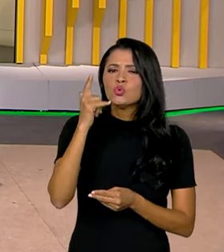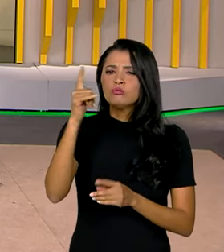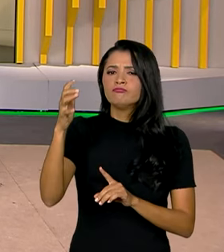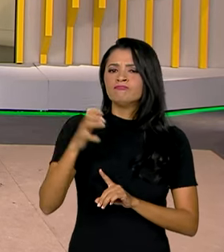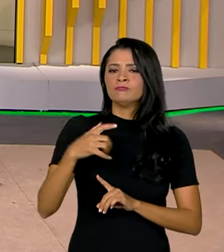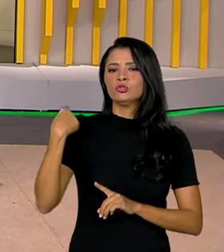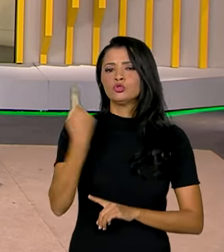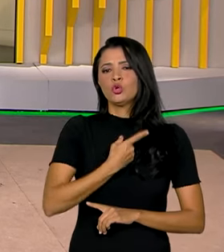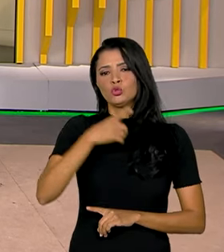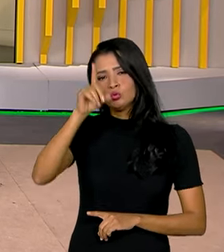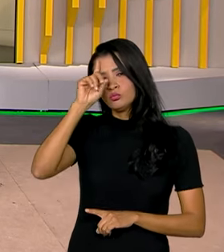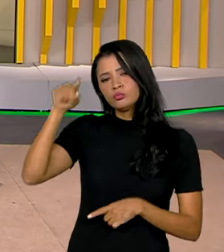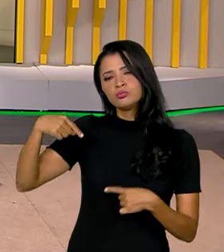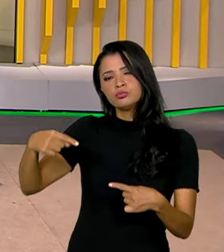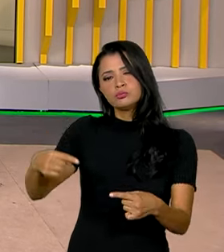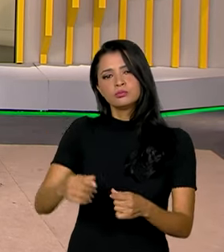dia.